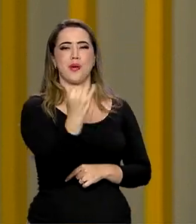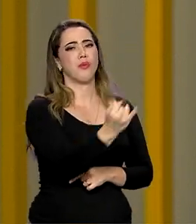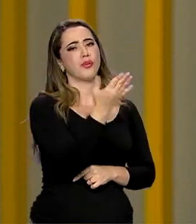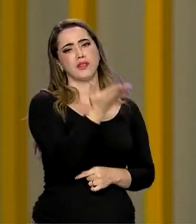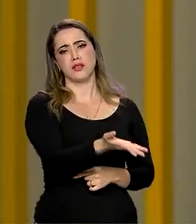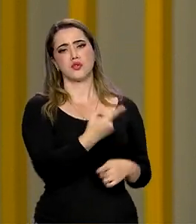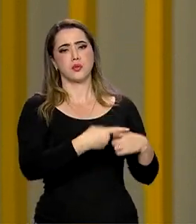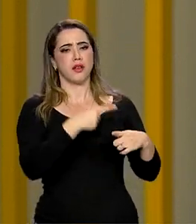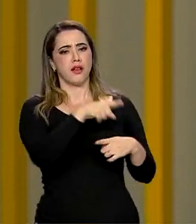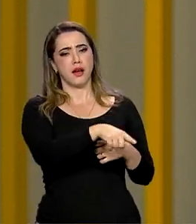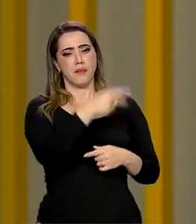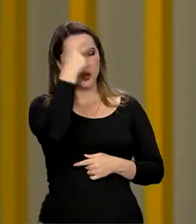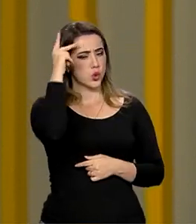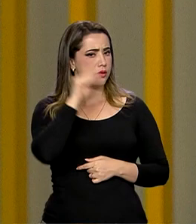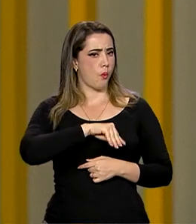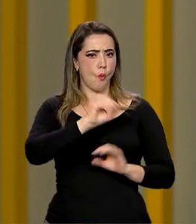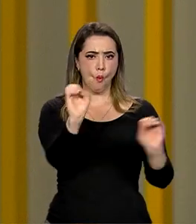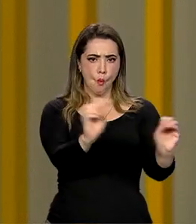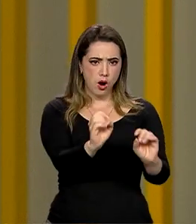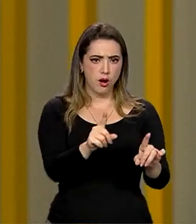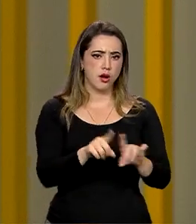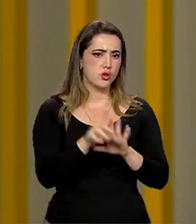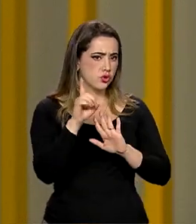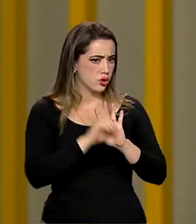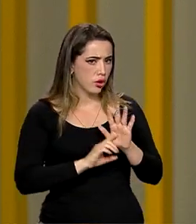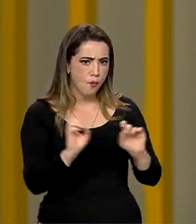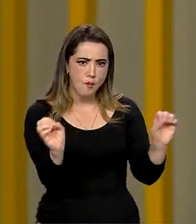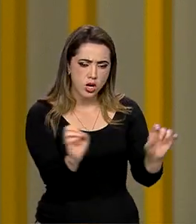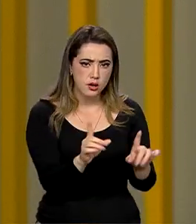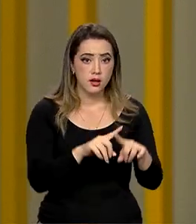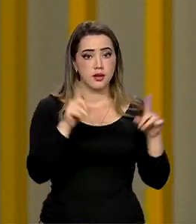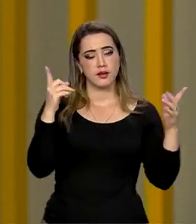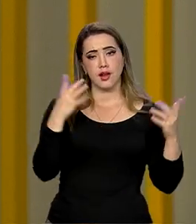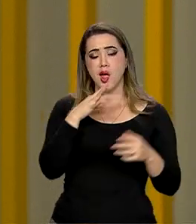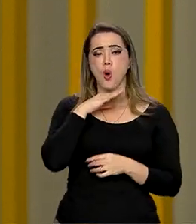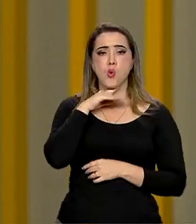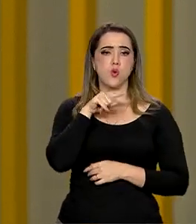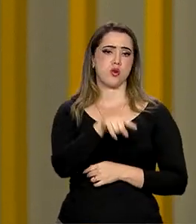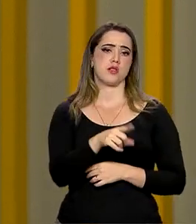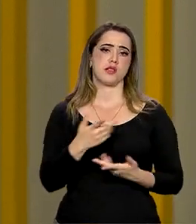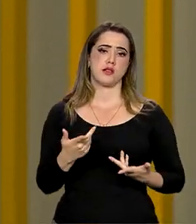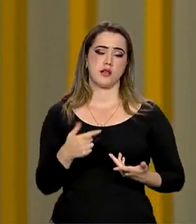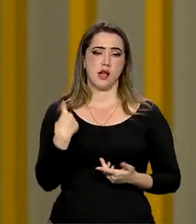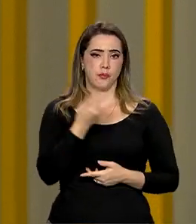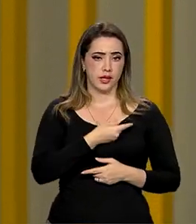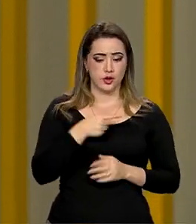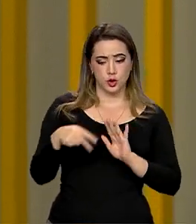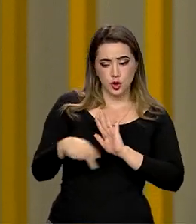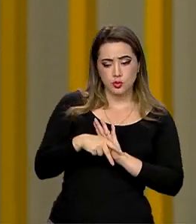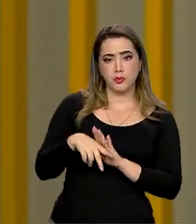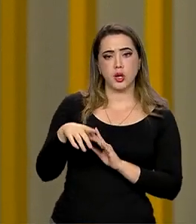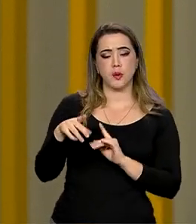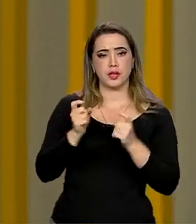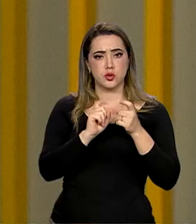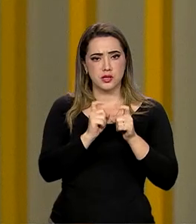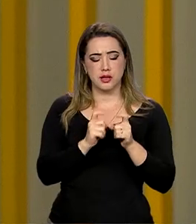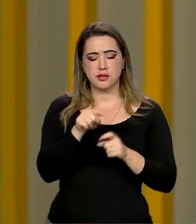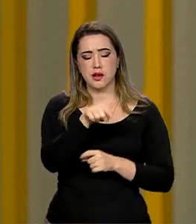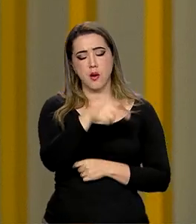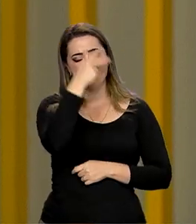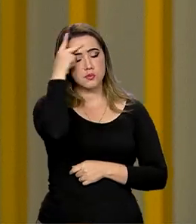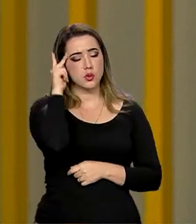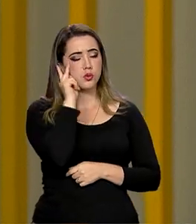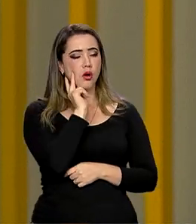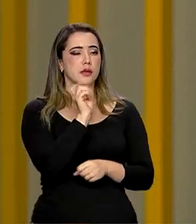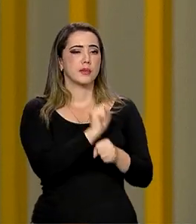normalmente ele está sem a renda, está sem seu direito. E a maior maldade que nós podemos fazer como brasileiros, como gestores, é deixar essas pessoas sem